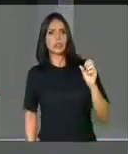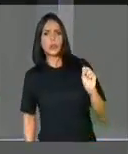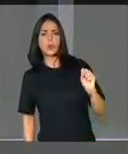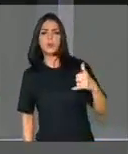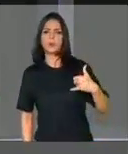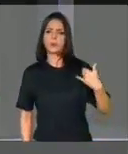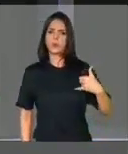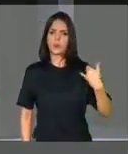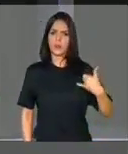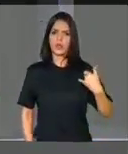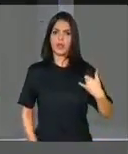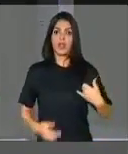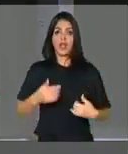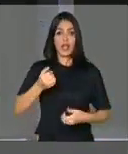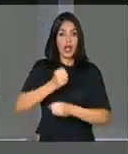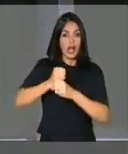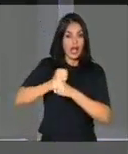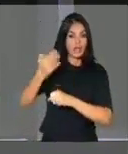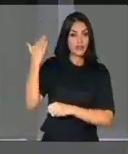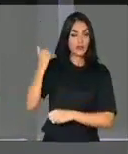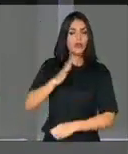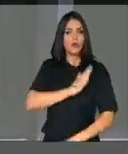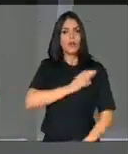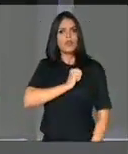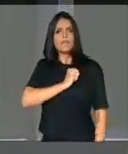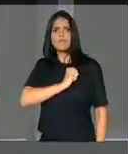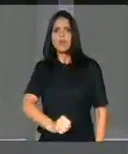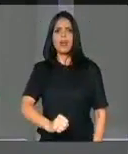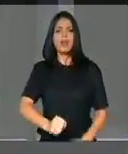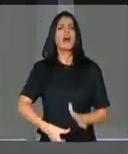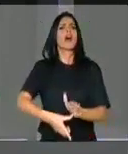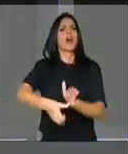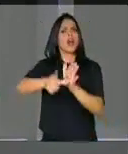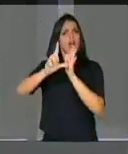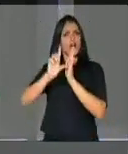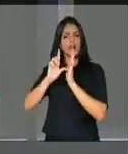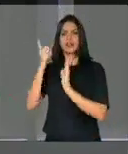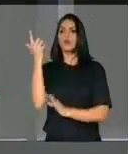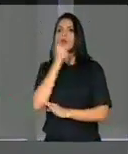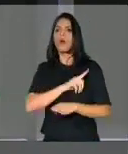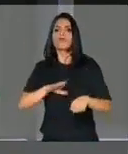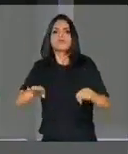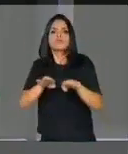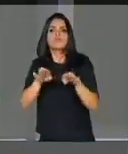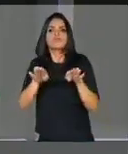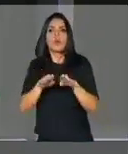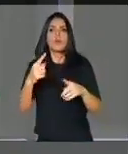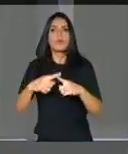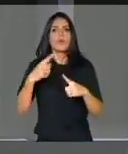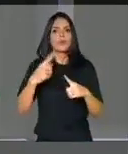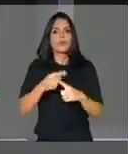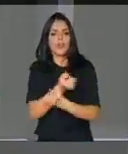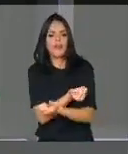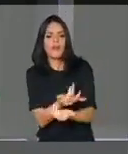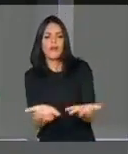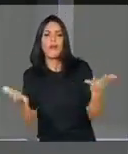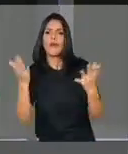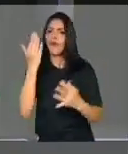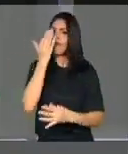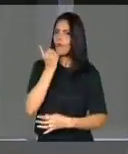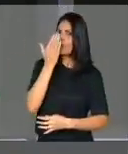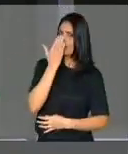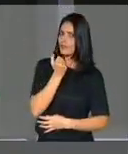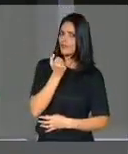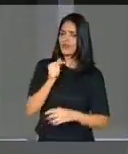O ano passado eu enfartei. Antes eu estava conseguindo empatar, porque eu botava comida na mesa da minha família.